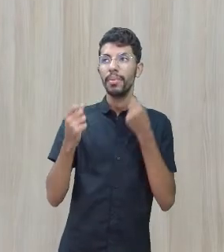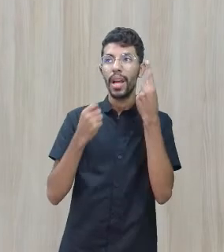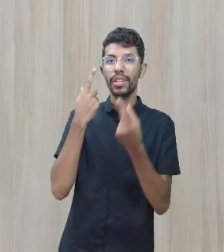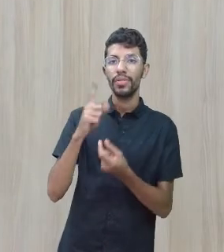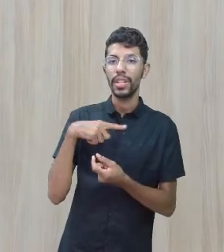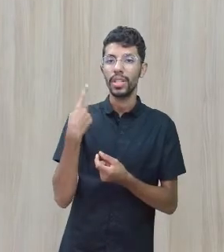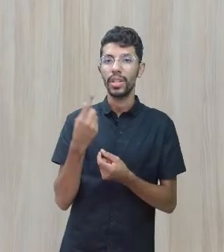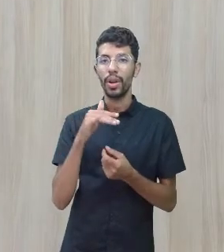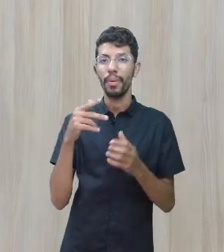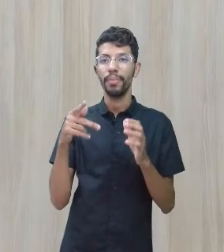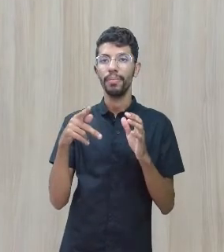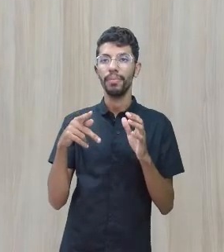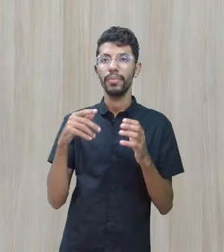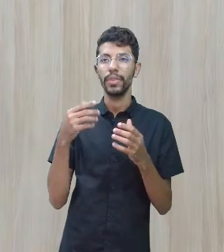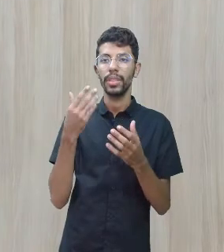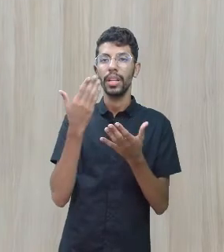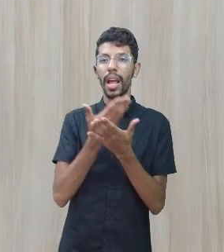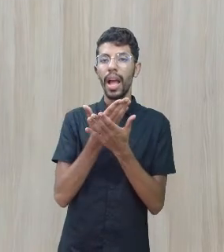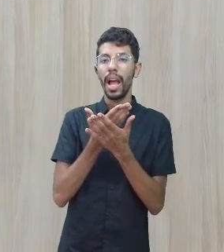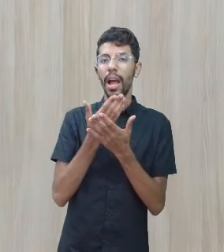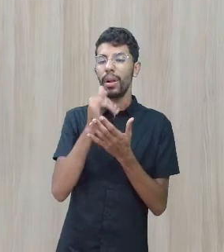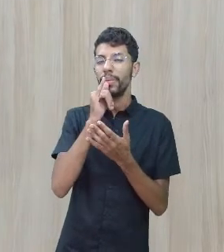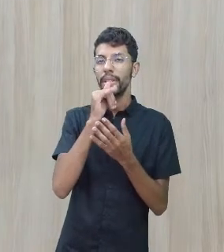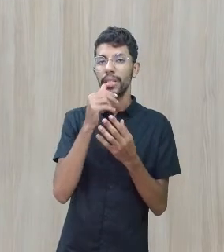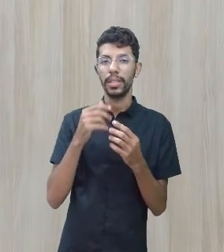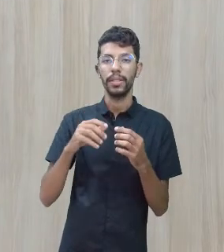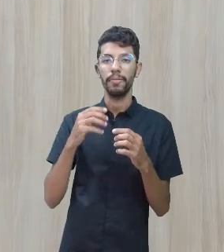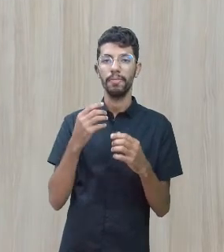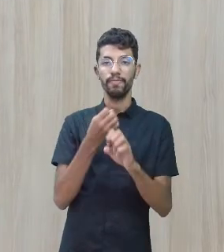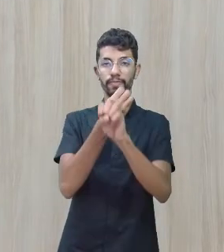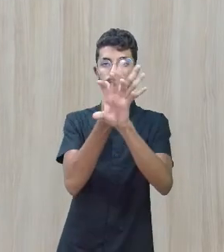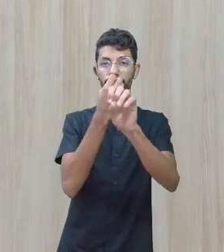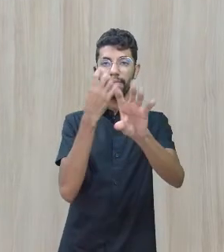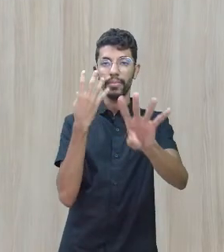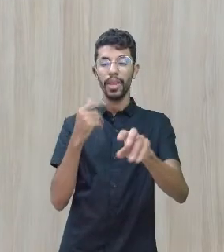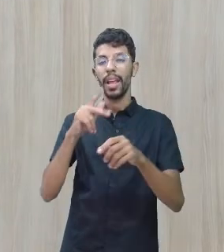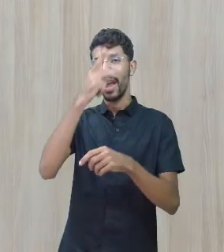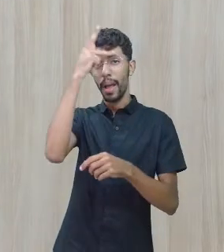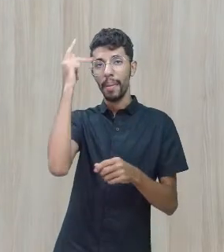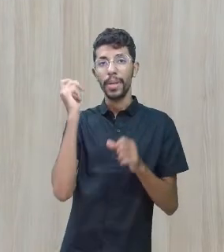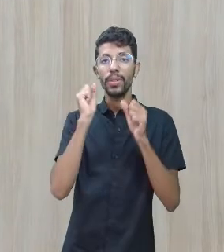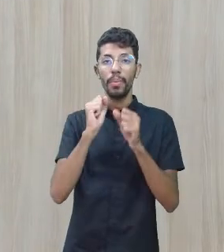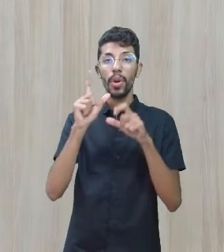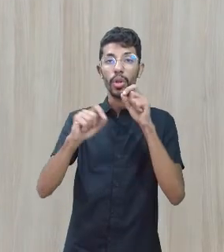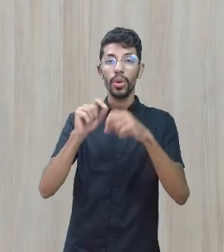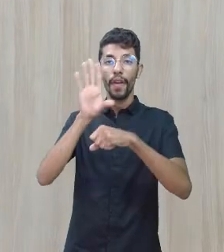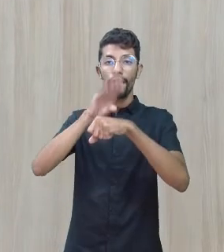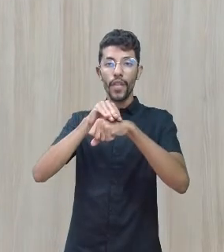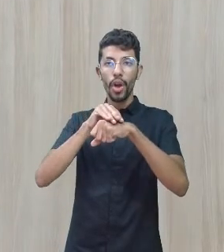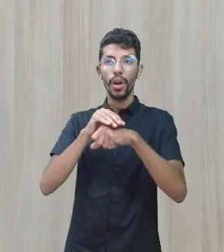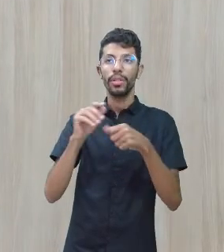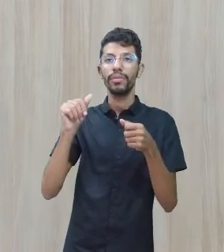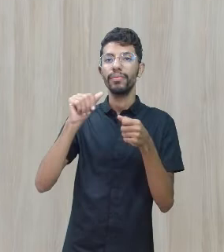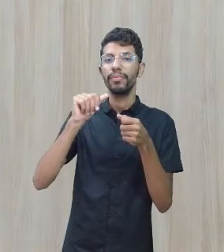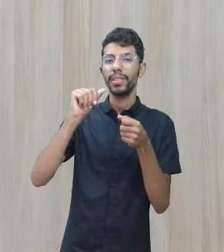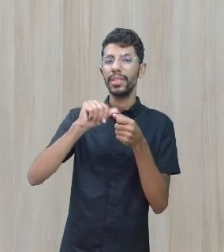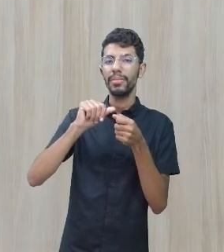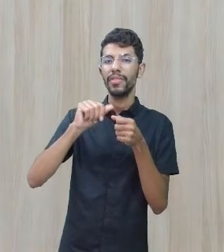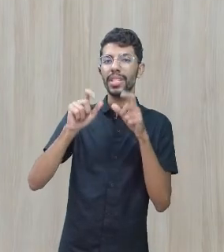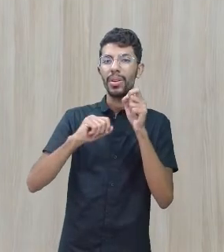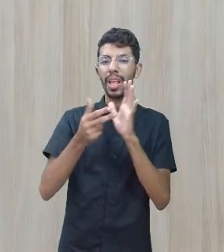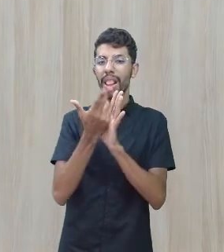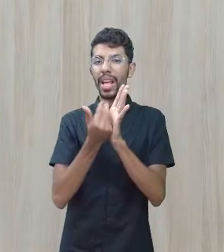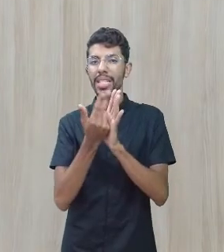e aí alguém vai e faz um print da tela. E aí começa a fazer desenho com a nossa foto. Como você vai se sentir,